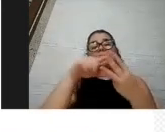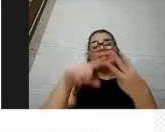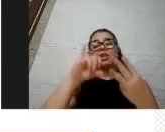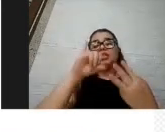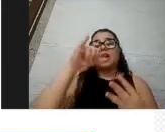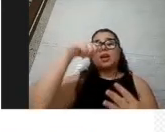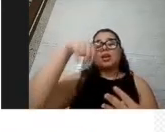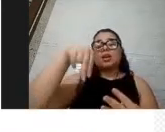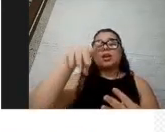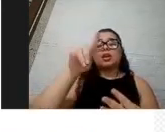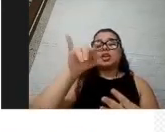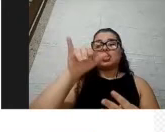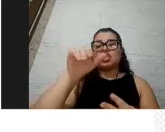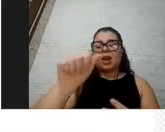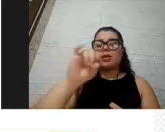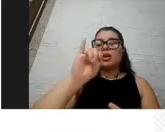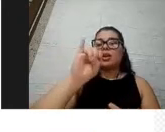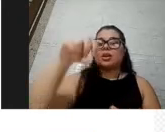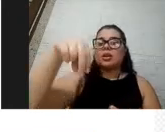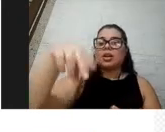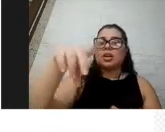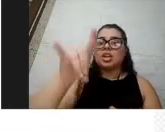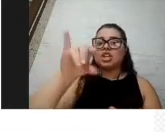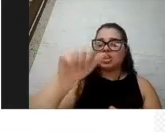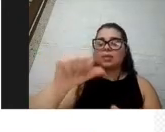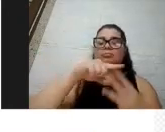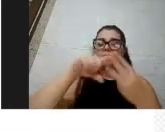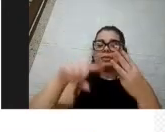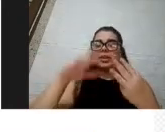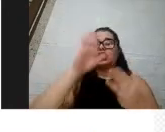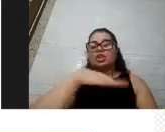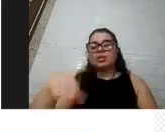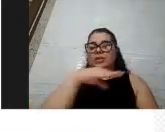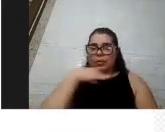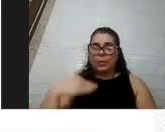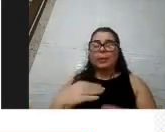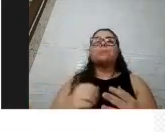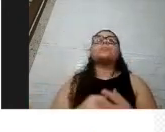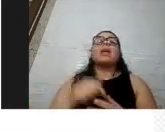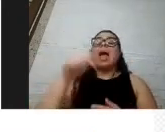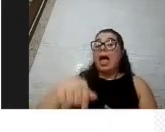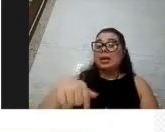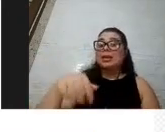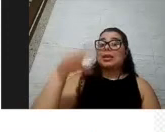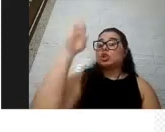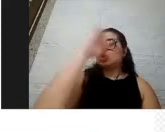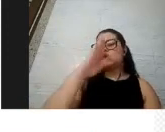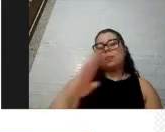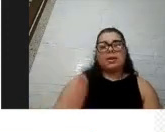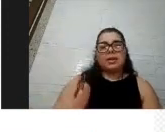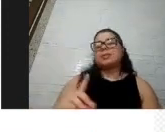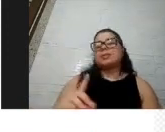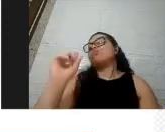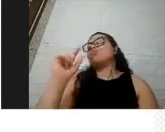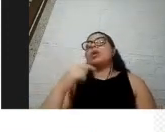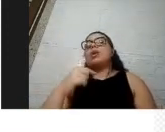Brasil já aconteceram outros óbitos em crianças mas esses a gente não conseguiu contato nem com o médico